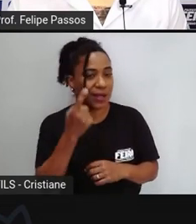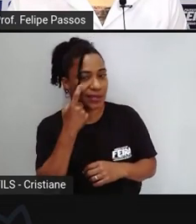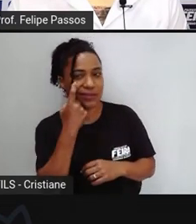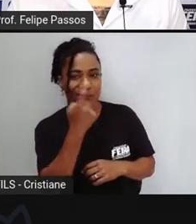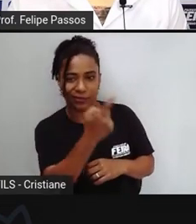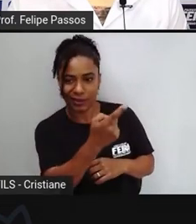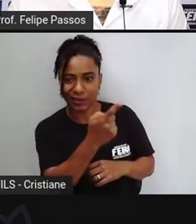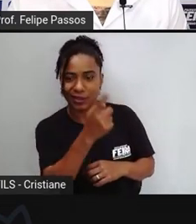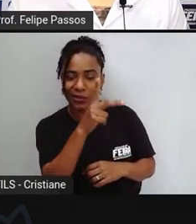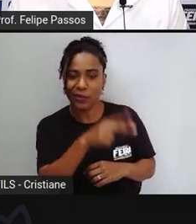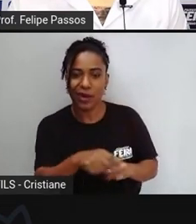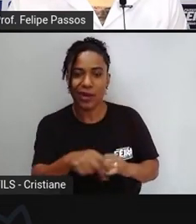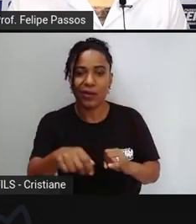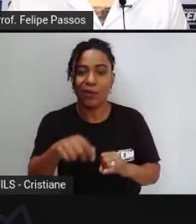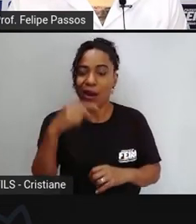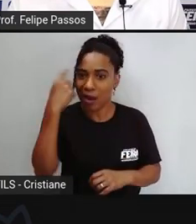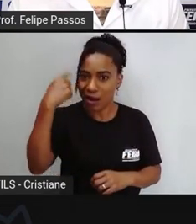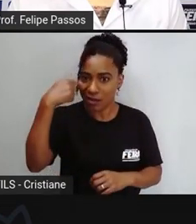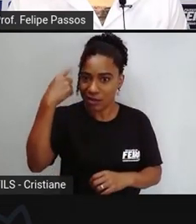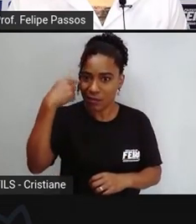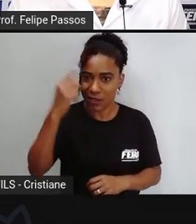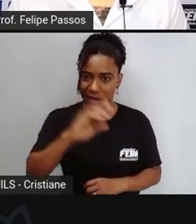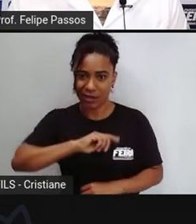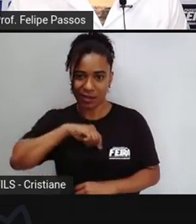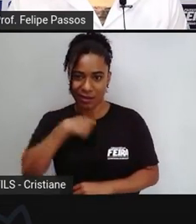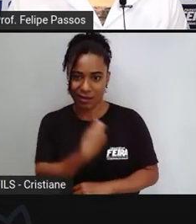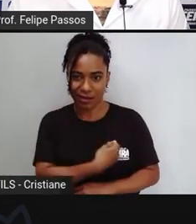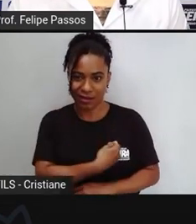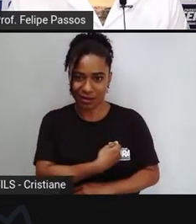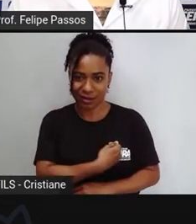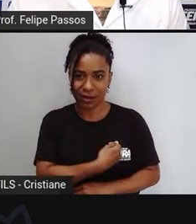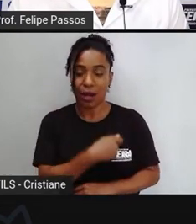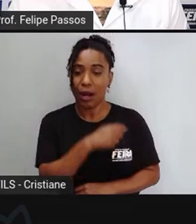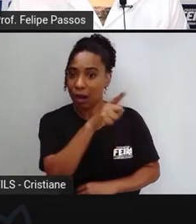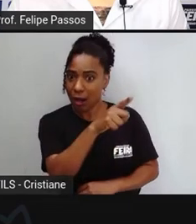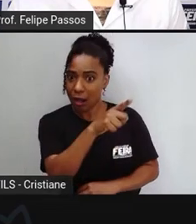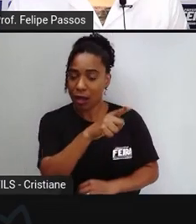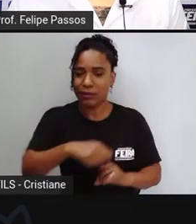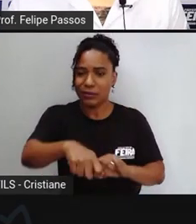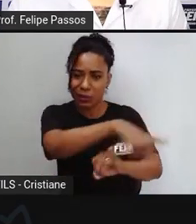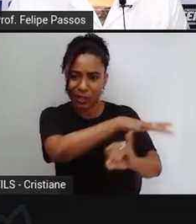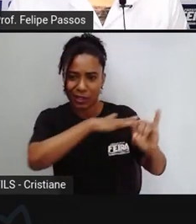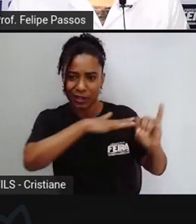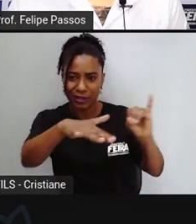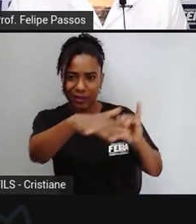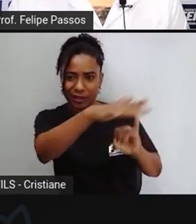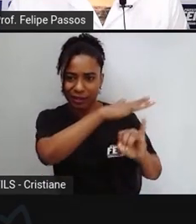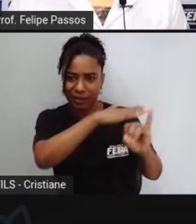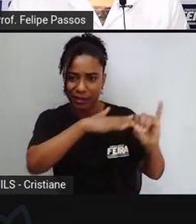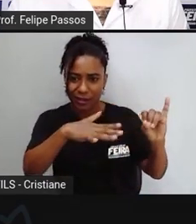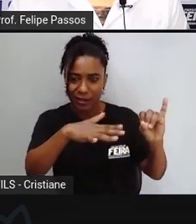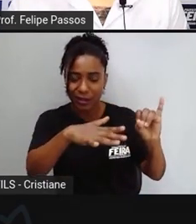na Espanha. onde as pessoas para venderem